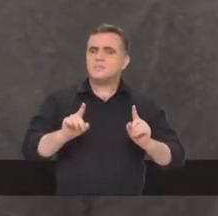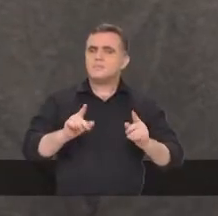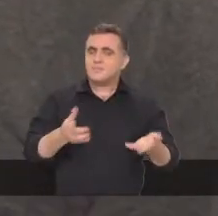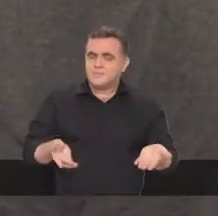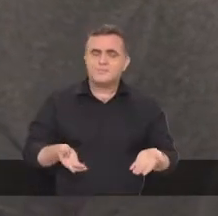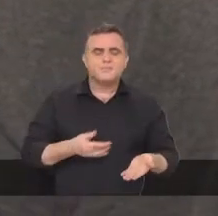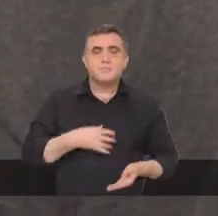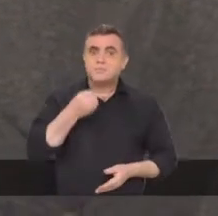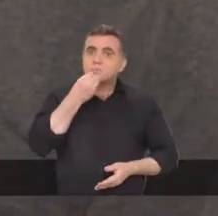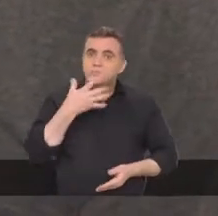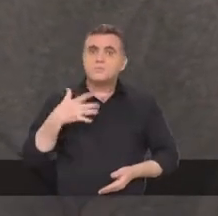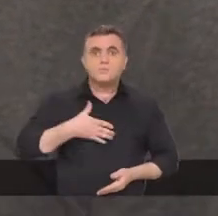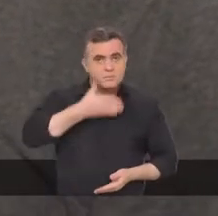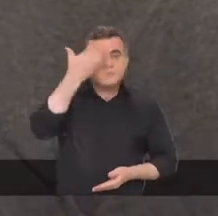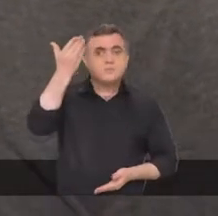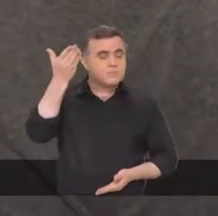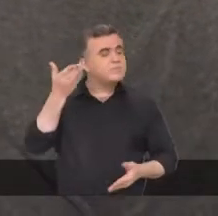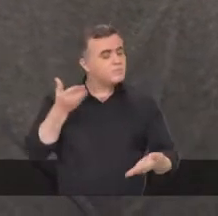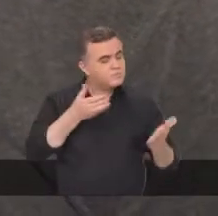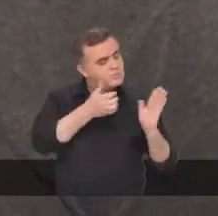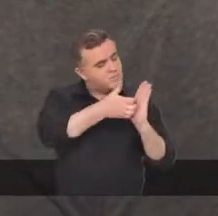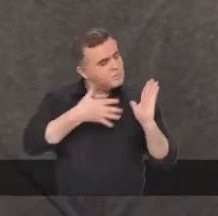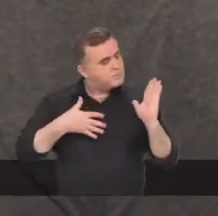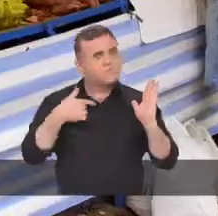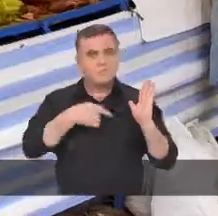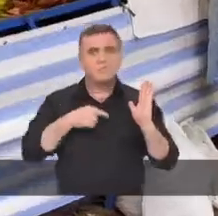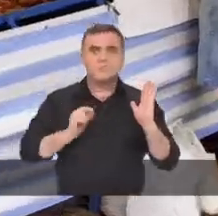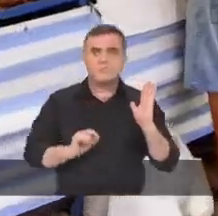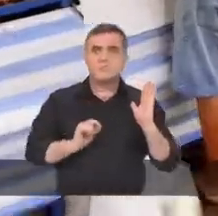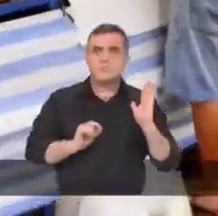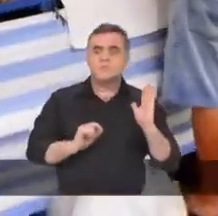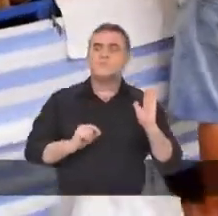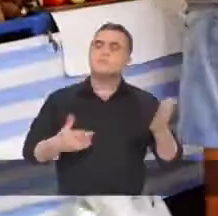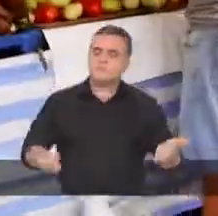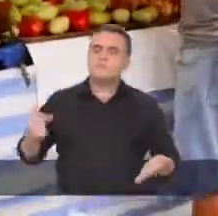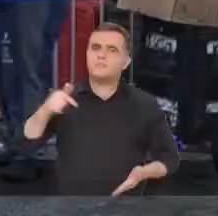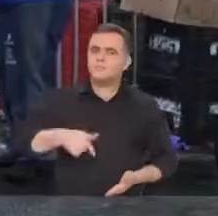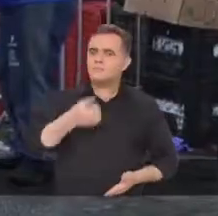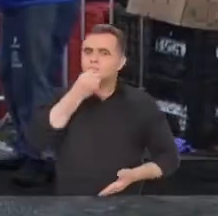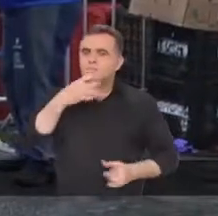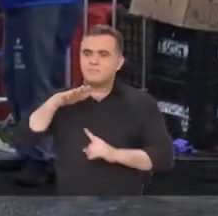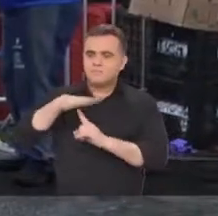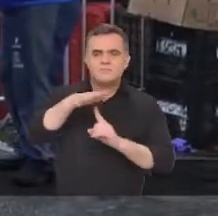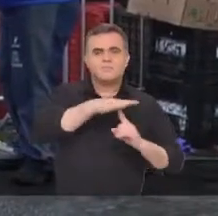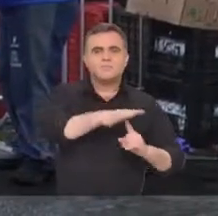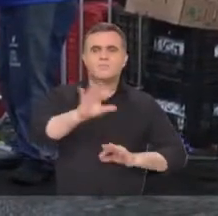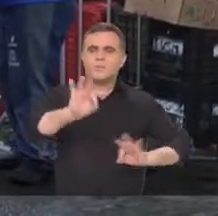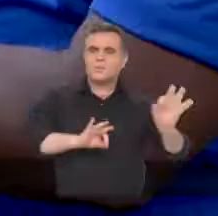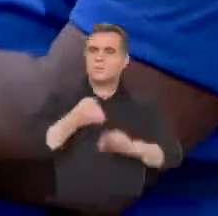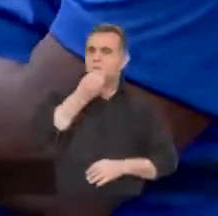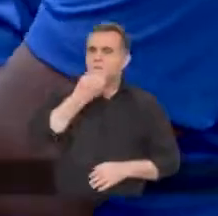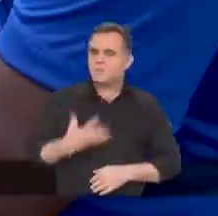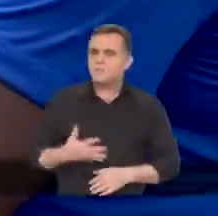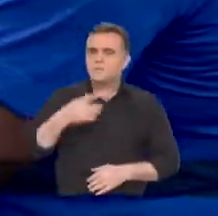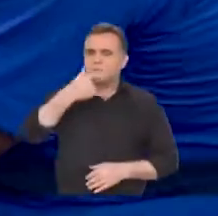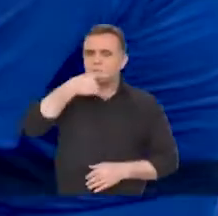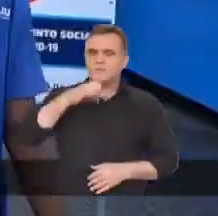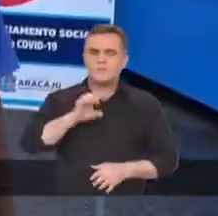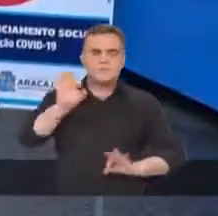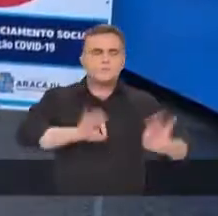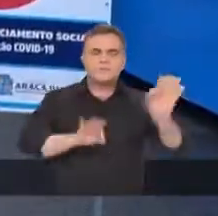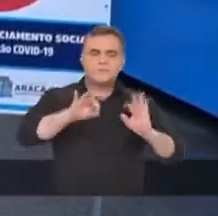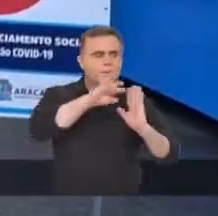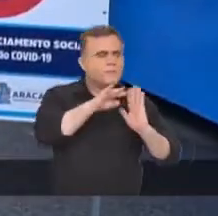facilita muito a vida do cidadão com esse aplicativo. A cidade ganhou também feiras mais organizadas. Edivaldo